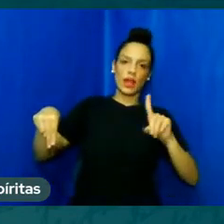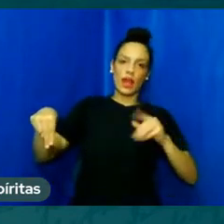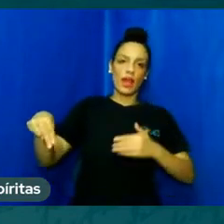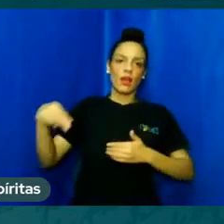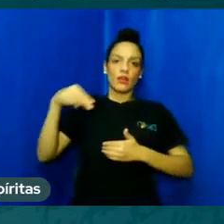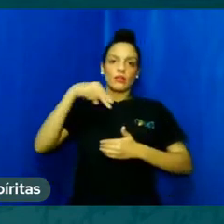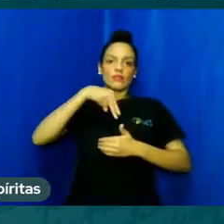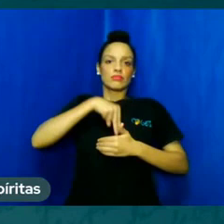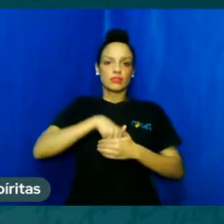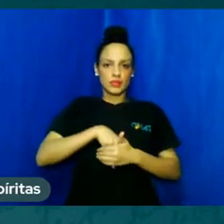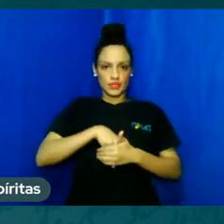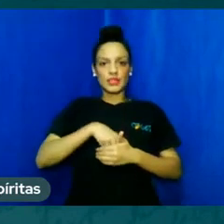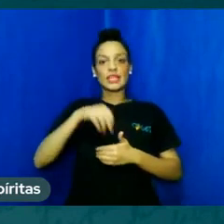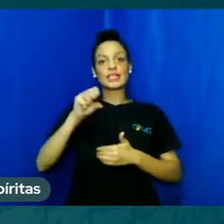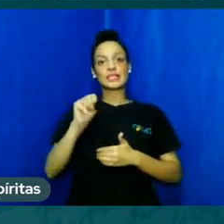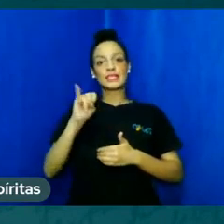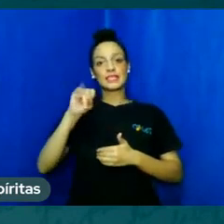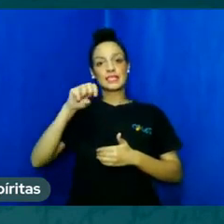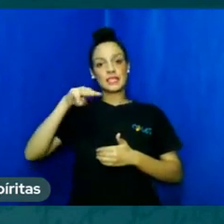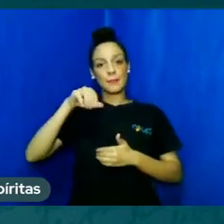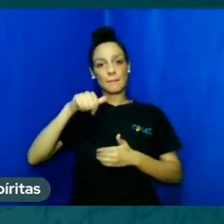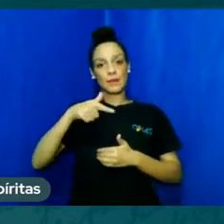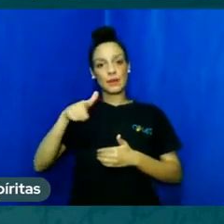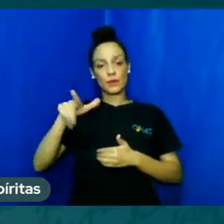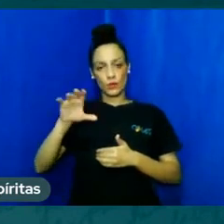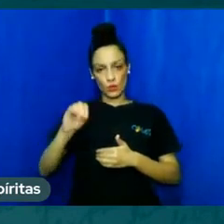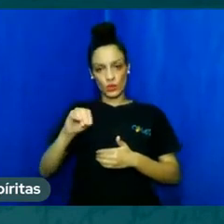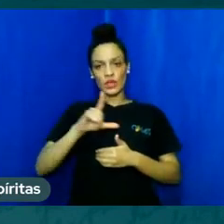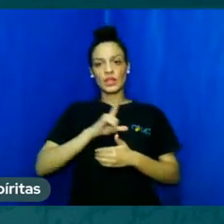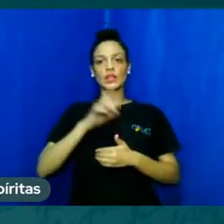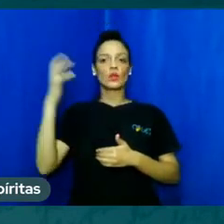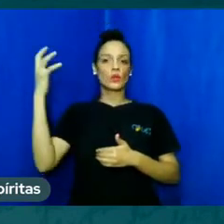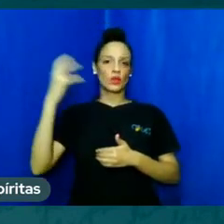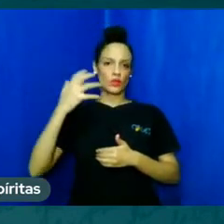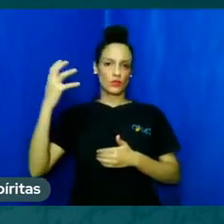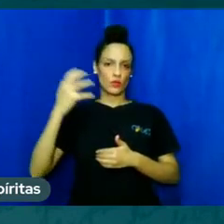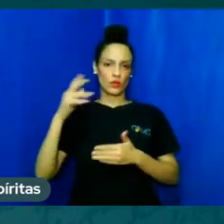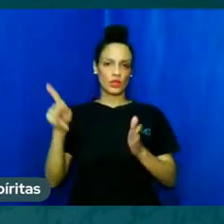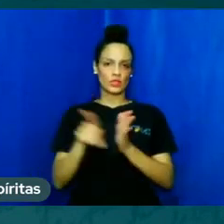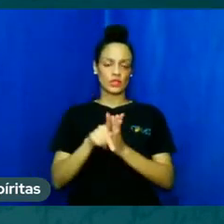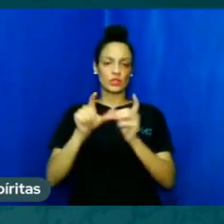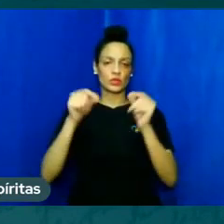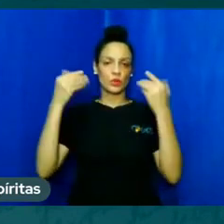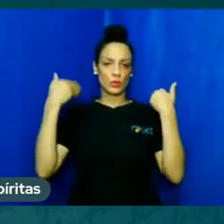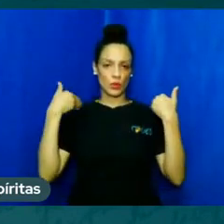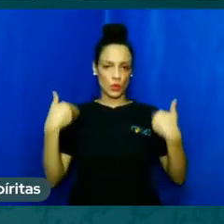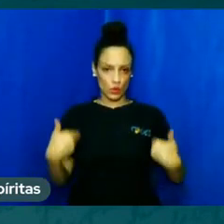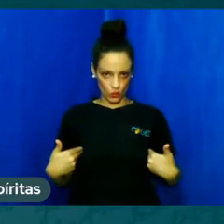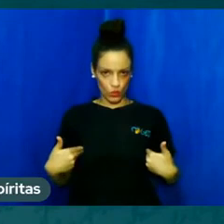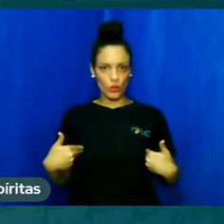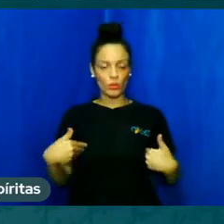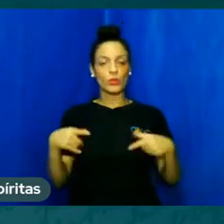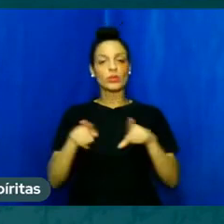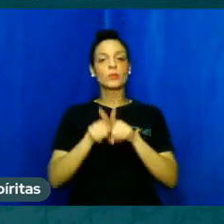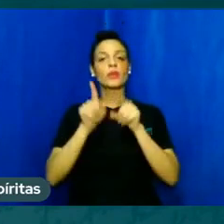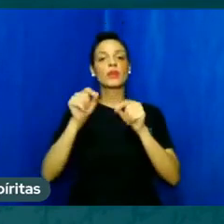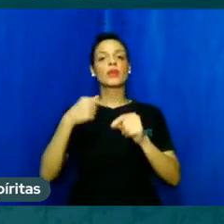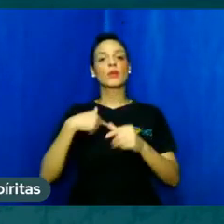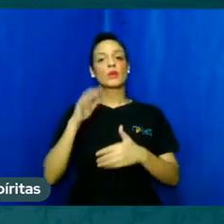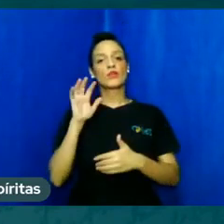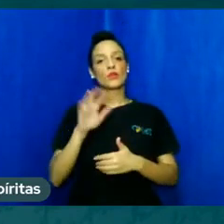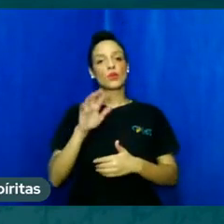influências do corpo. e levo influências para o corpo. Então, isso faz com que eu